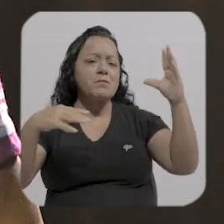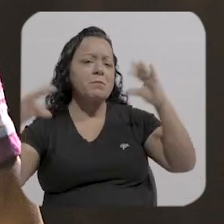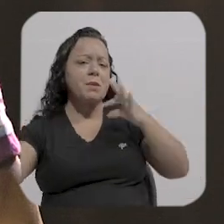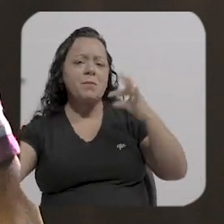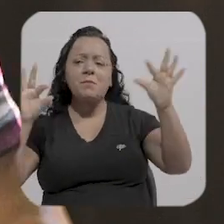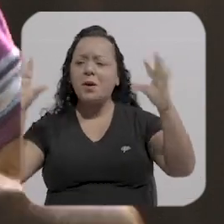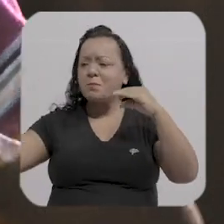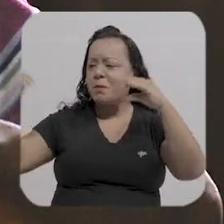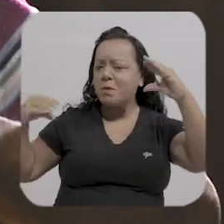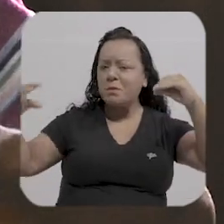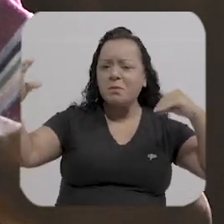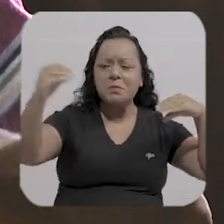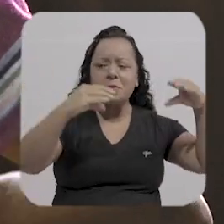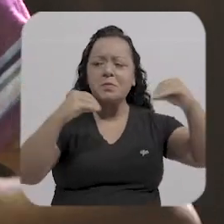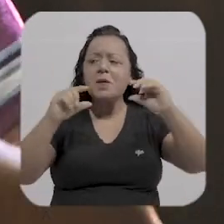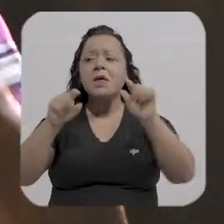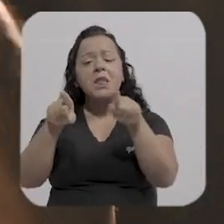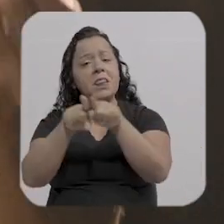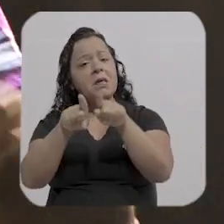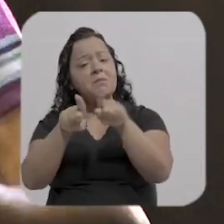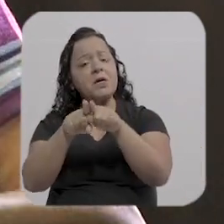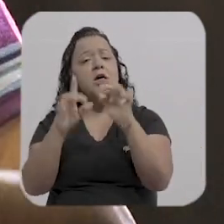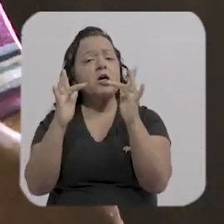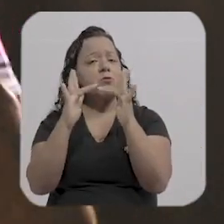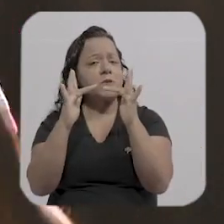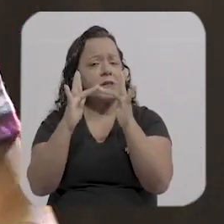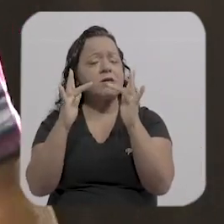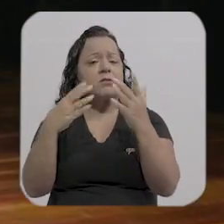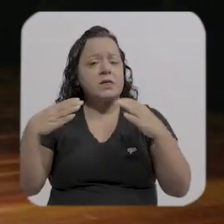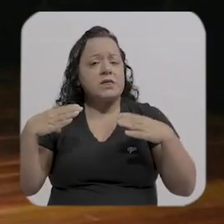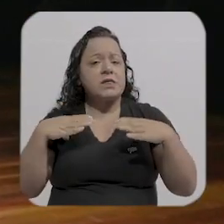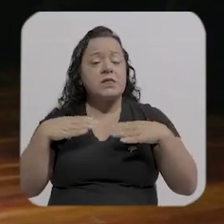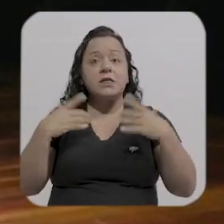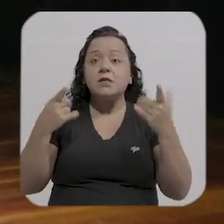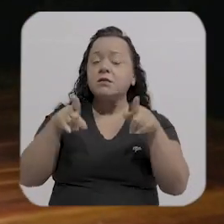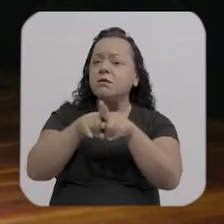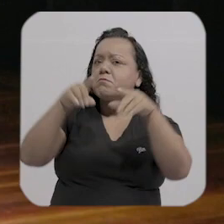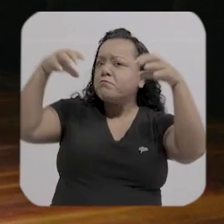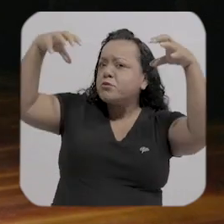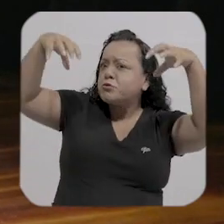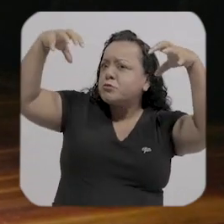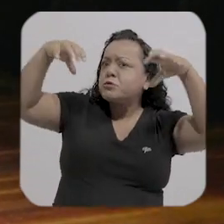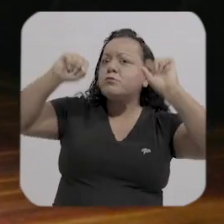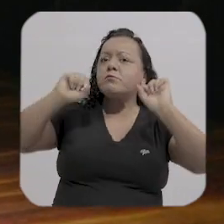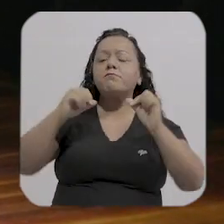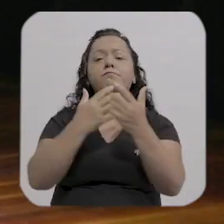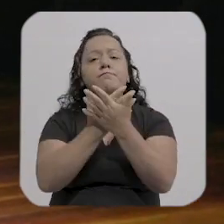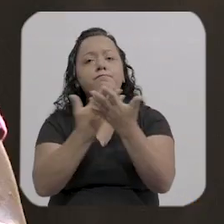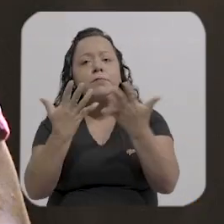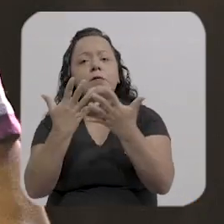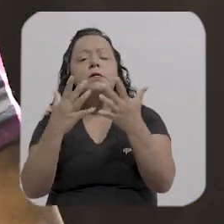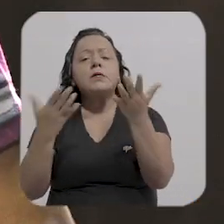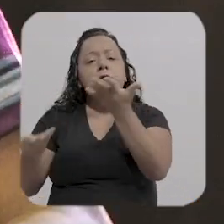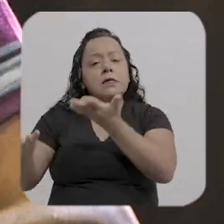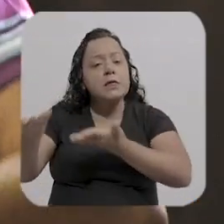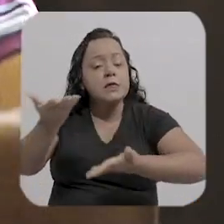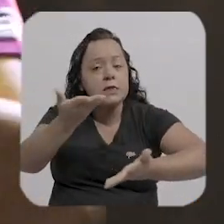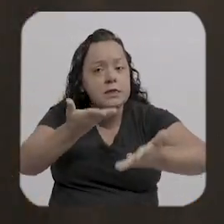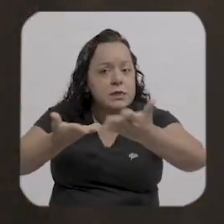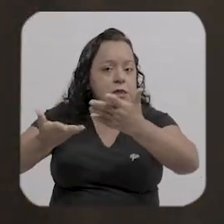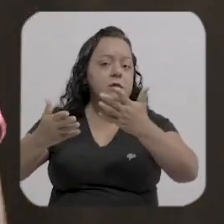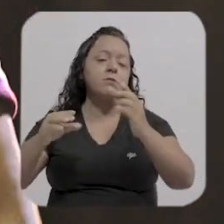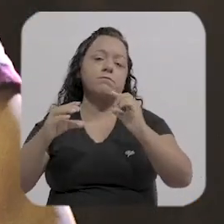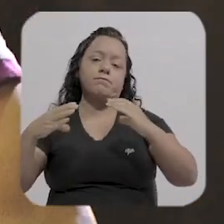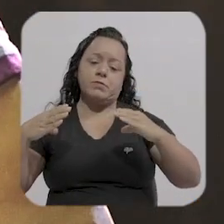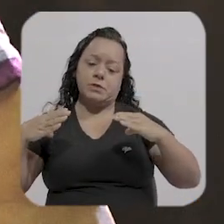essa questão também de contato com a cidade, né? De uma relação com a cidade, mas